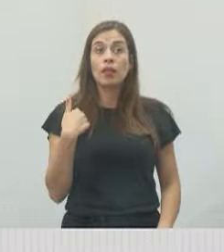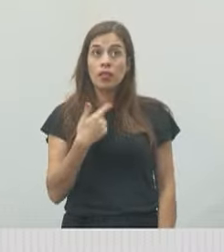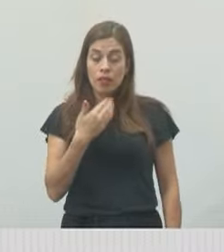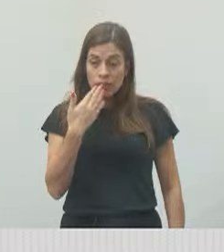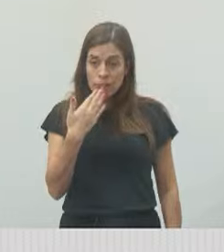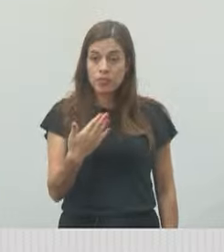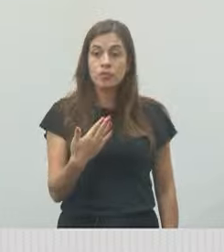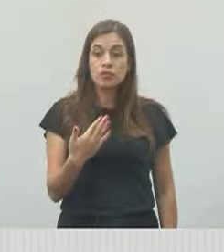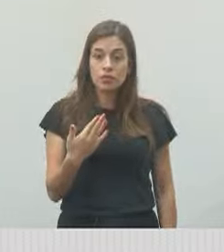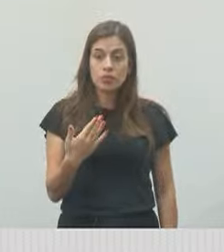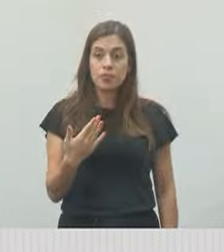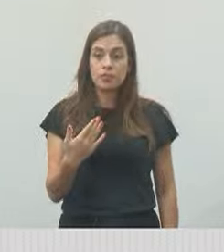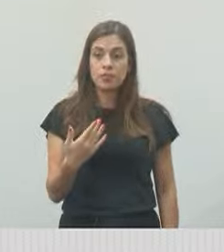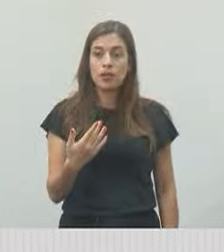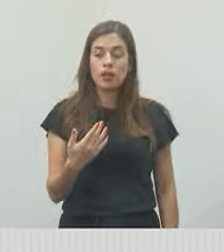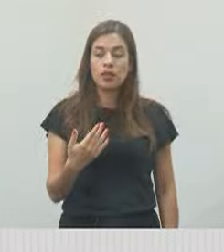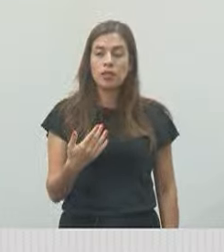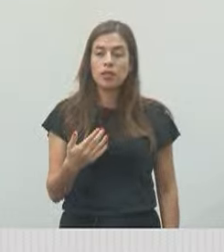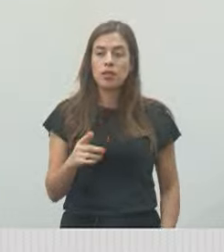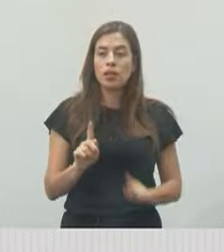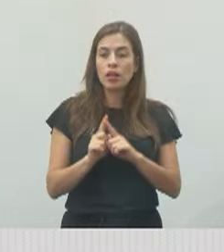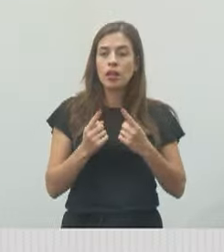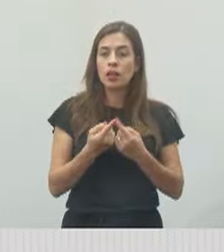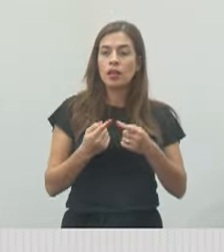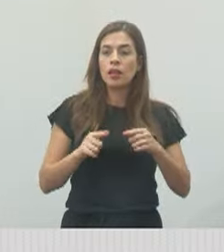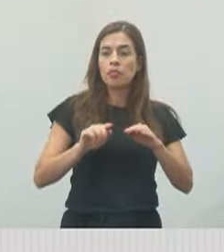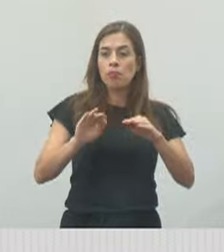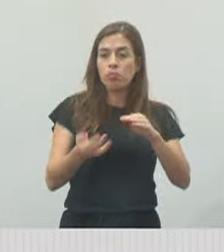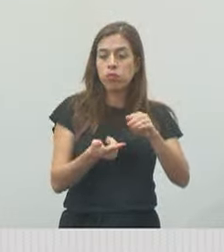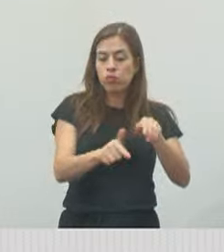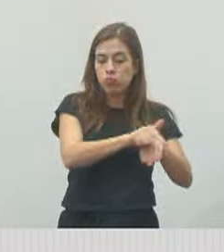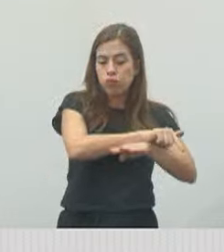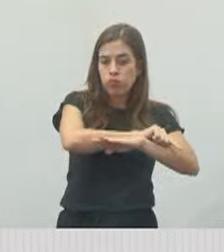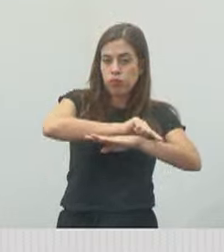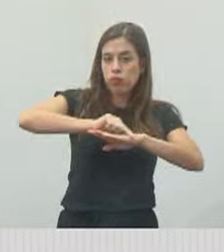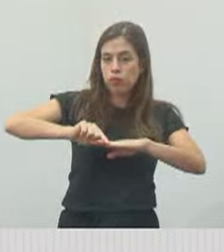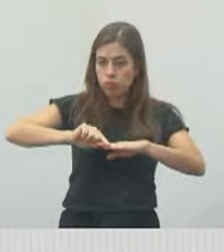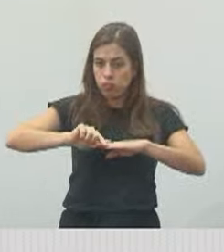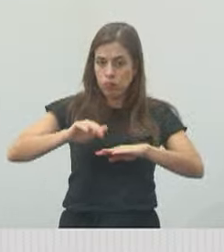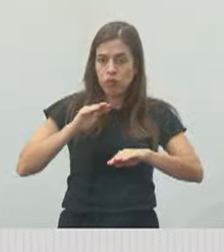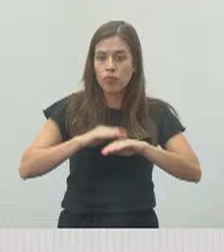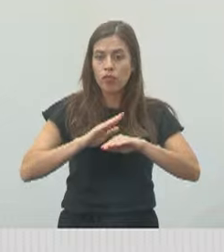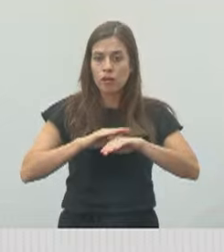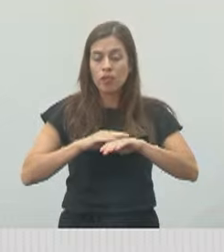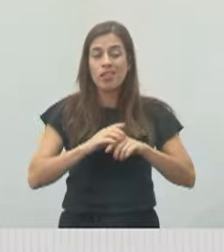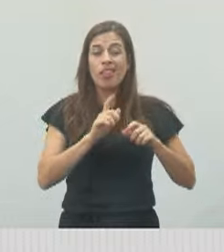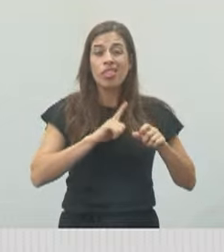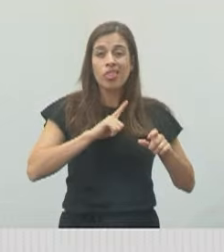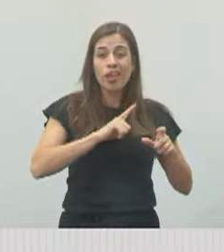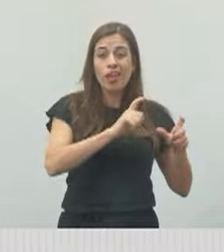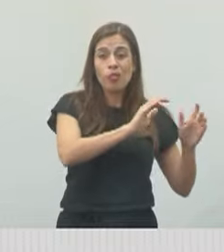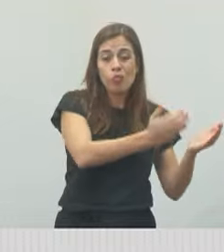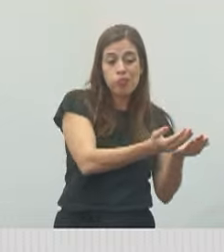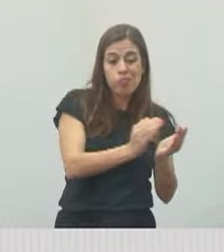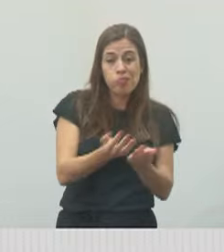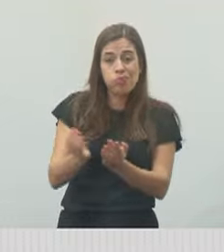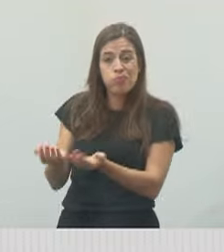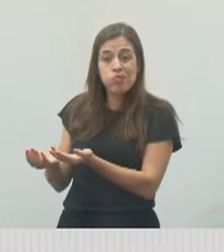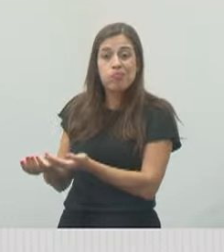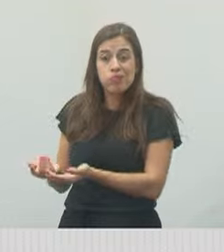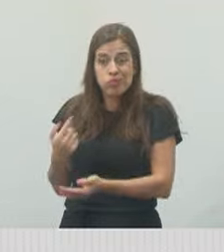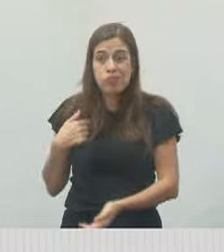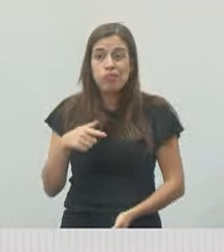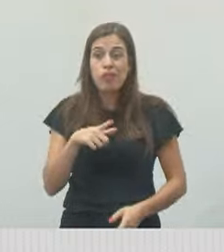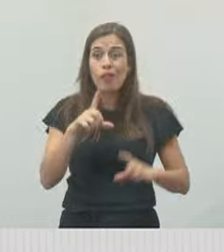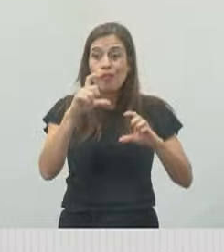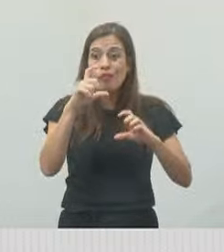equipe do Tapo ao Buraco que vá fazer com urgência a rua. São vários pontos na mesma rua, tá? Eu tirei